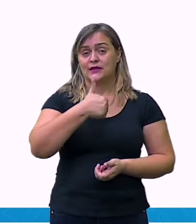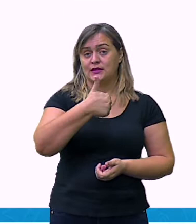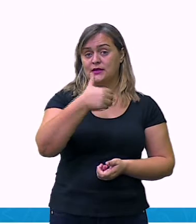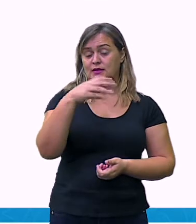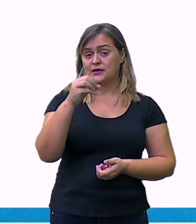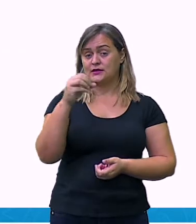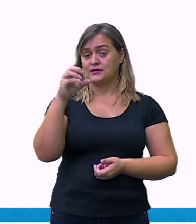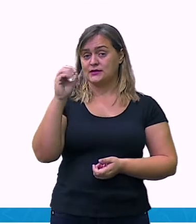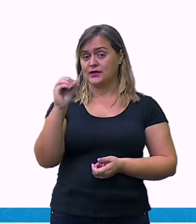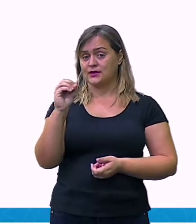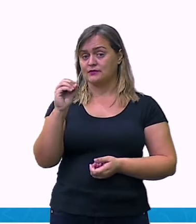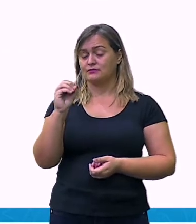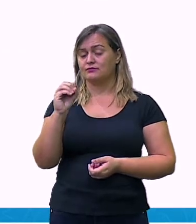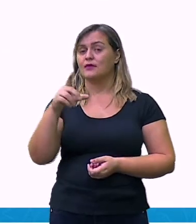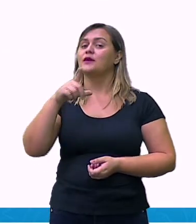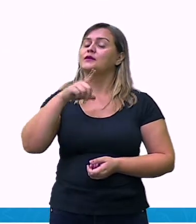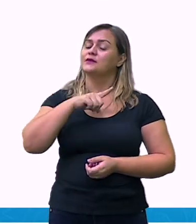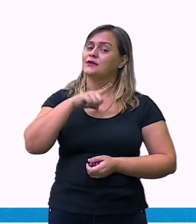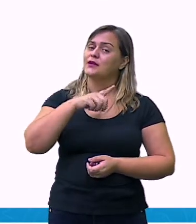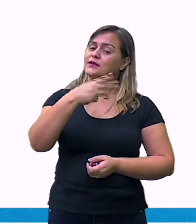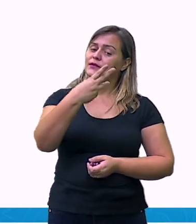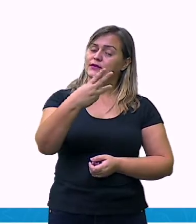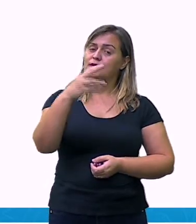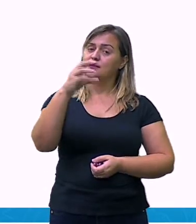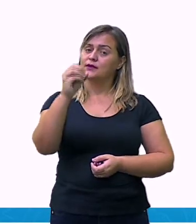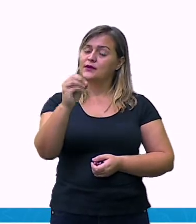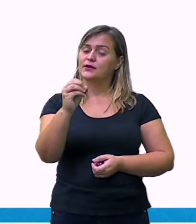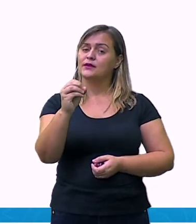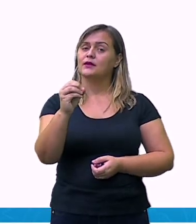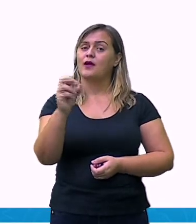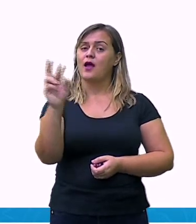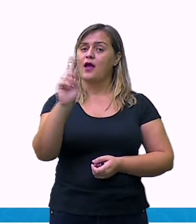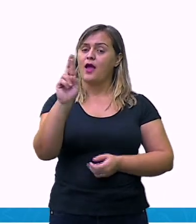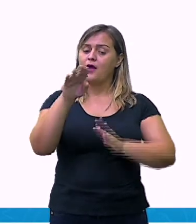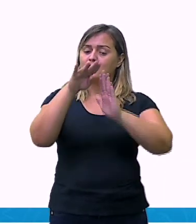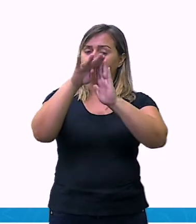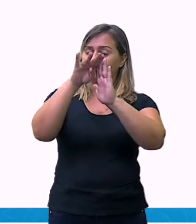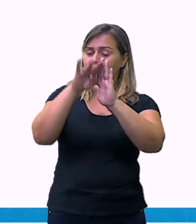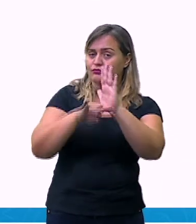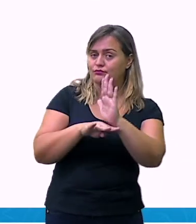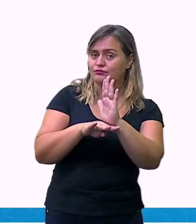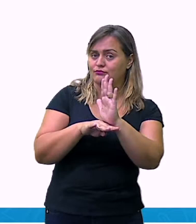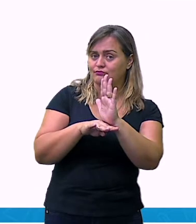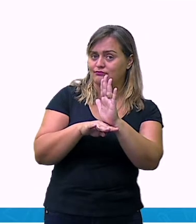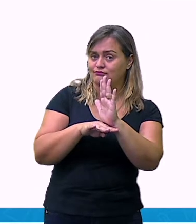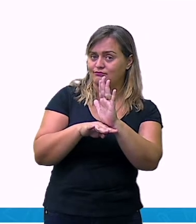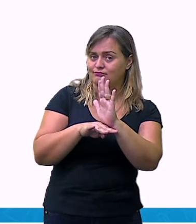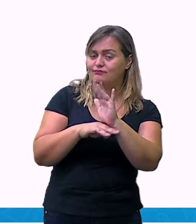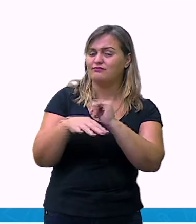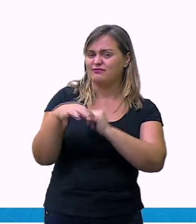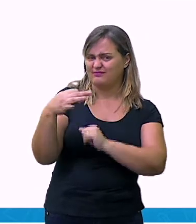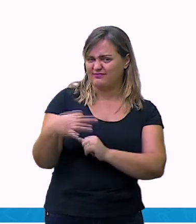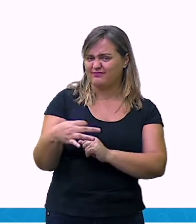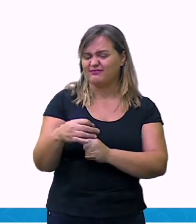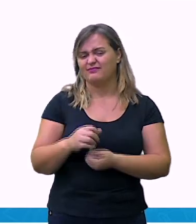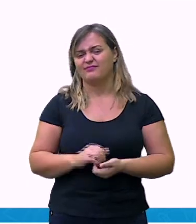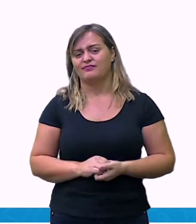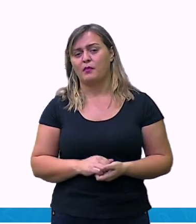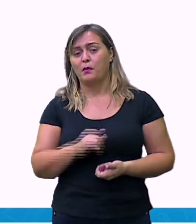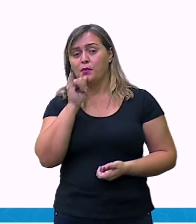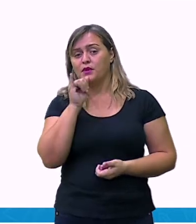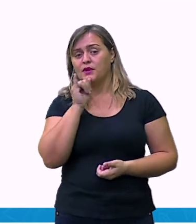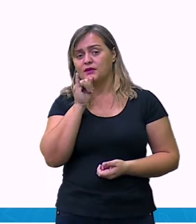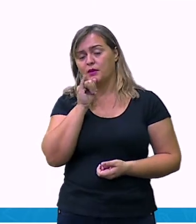fará uma redução no preço de 30 reais. Ok? Então, vamos imaginar aqui que eu estou comprando